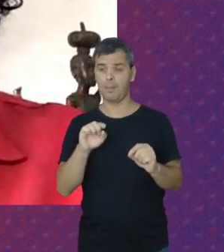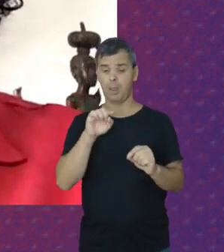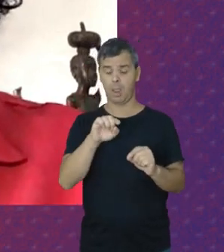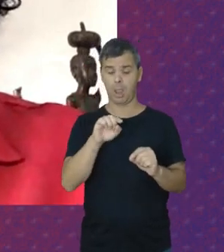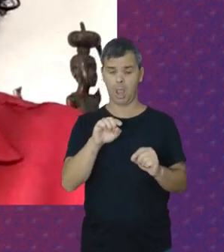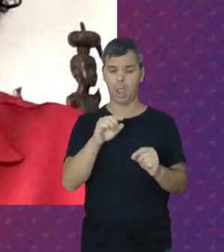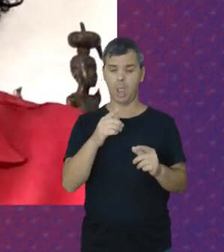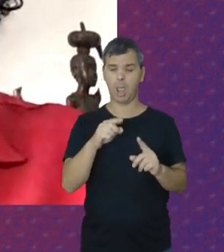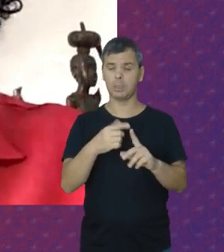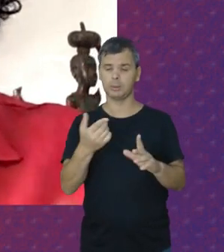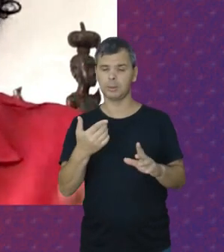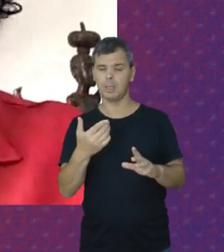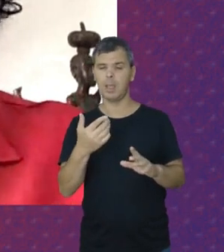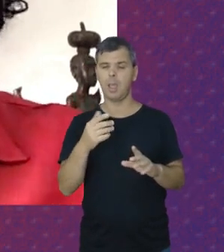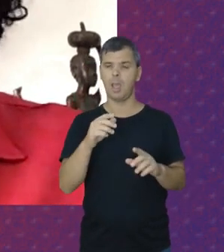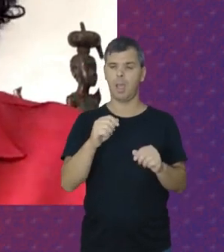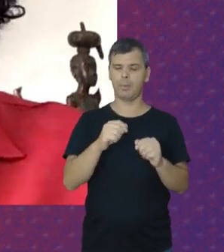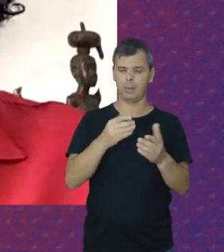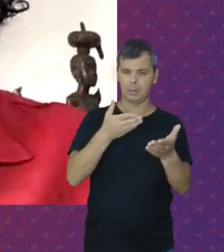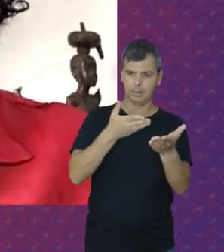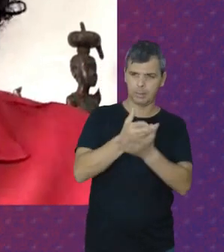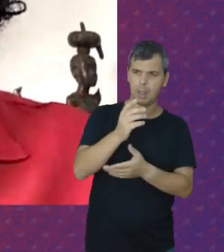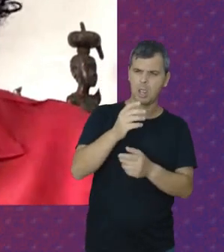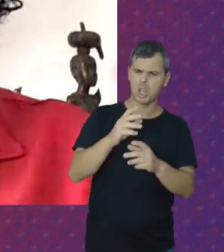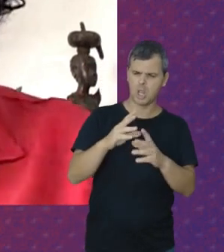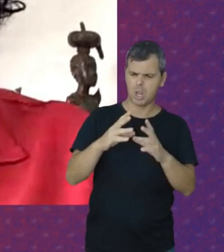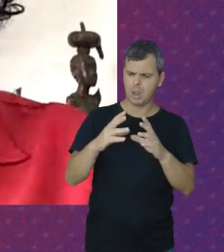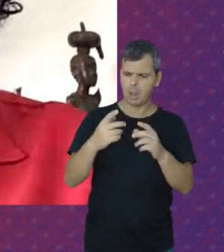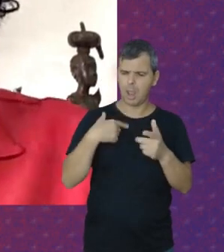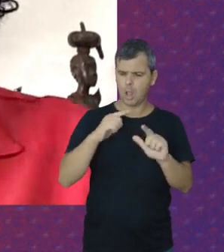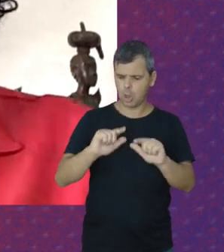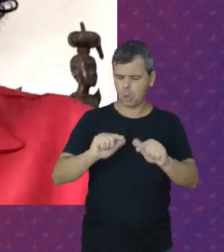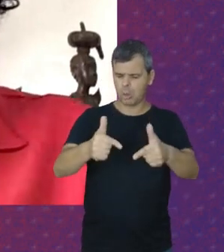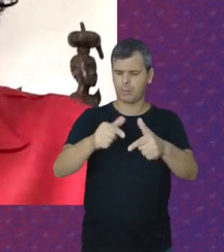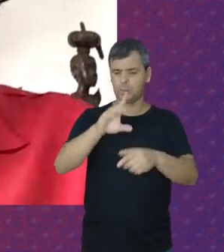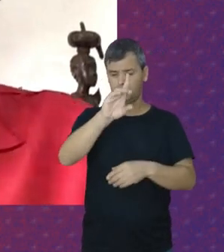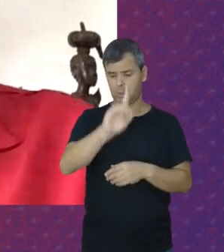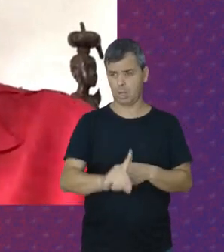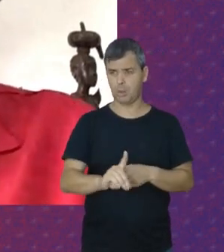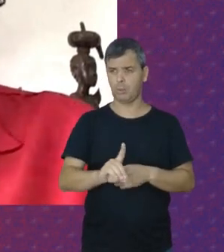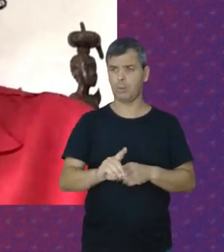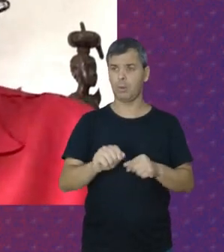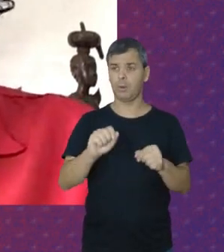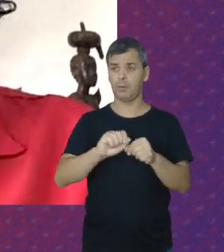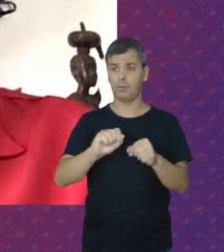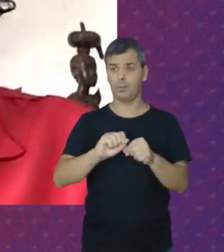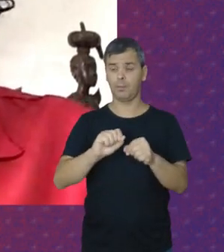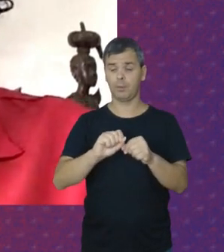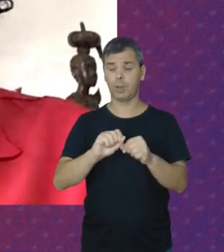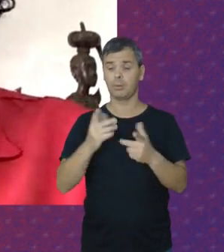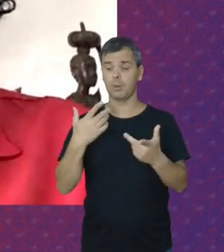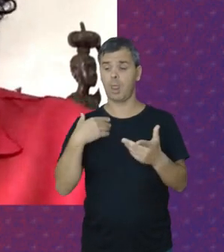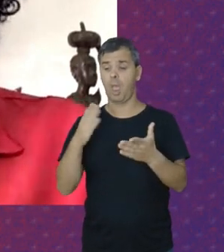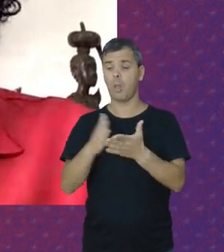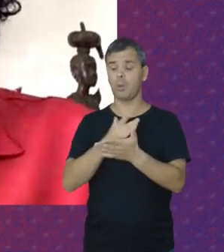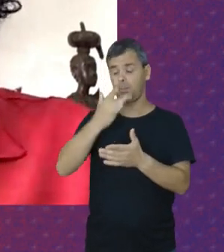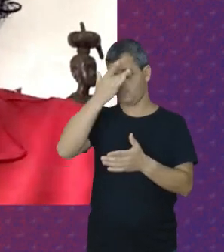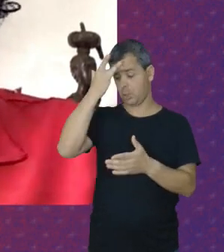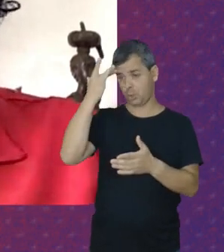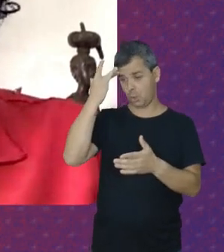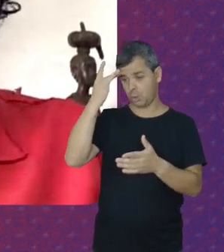medida Tomada Por ela Em sancionar E brigar Por esses direitos Fizeram com que Os adversários Se